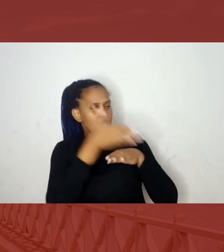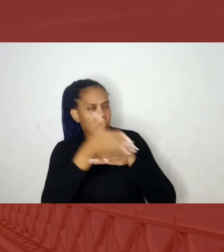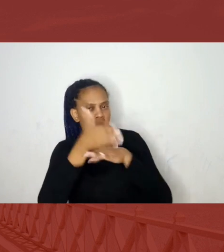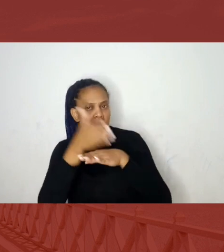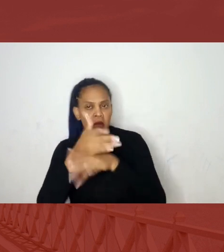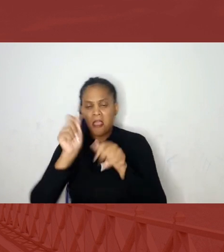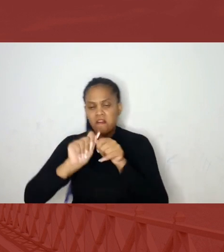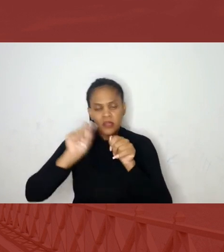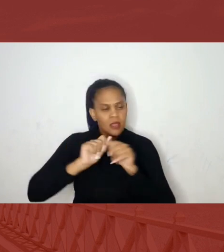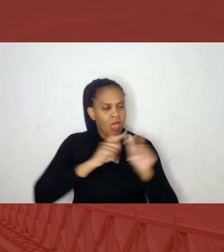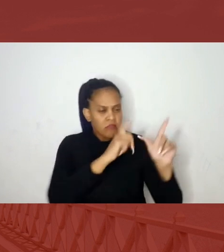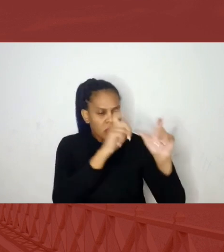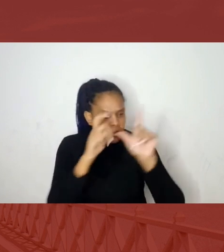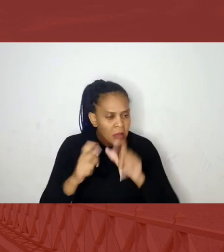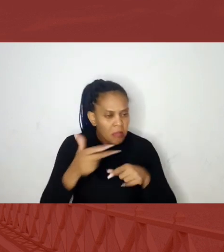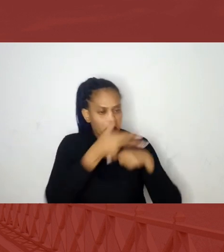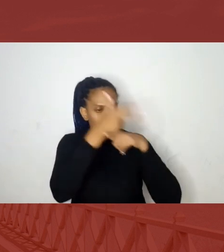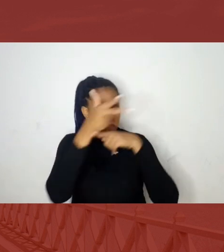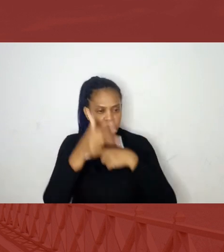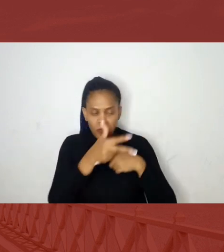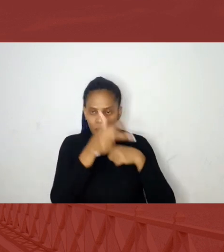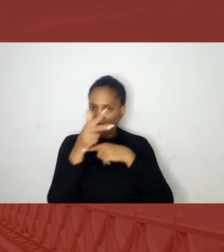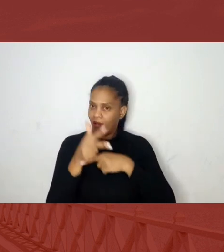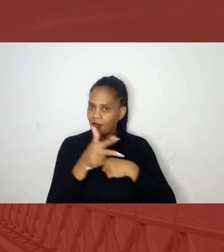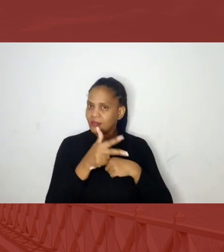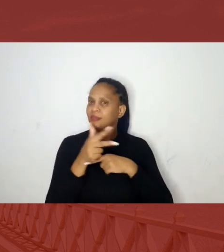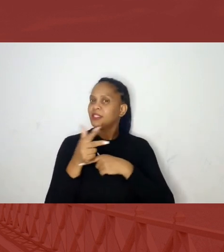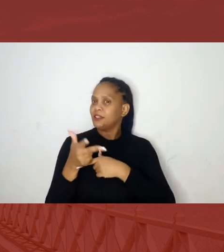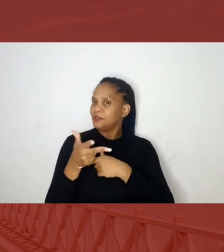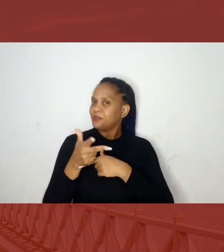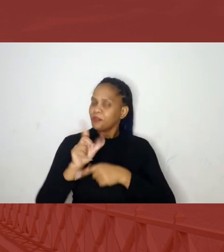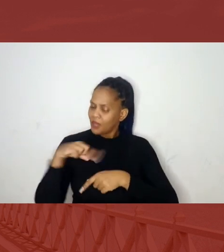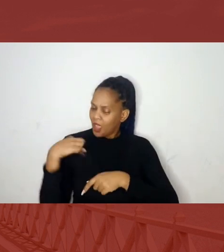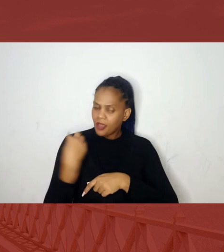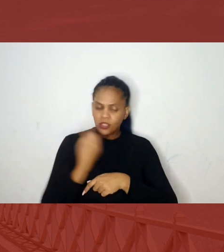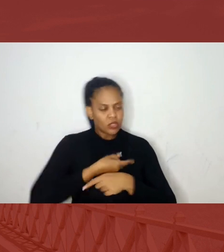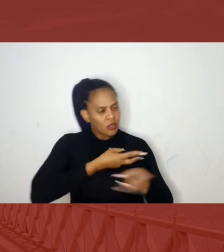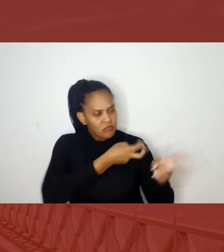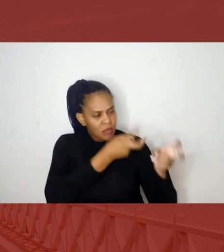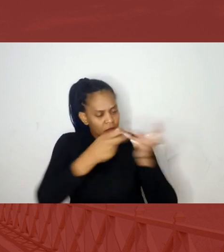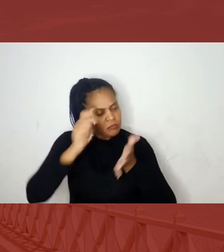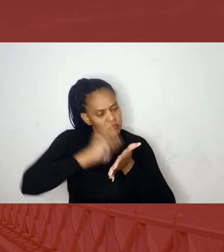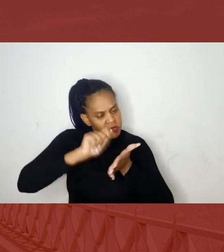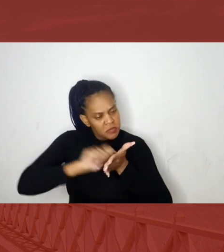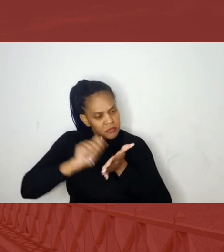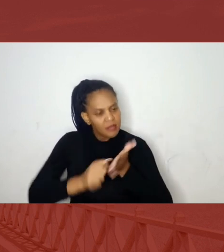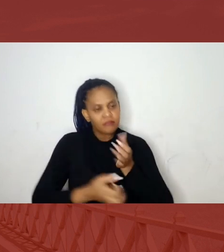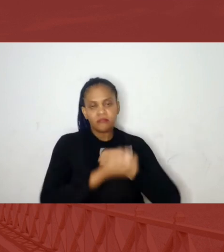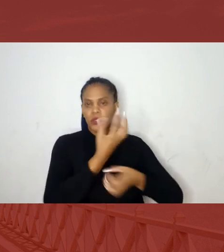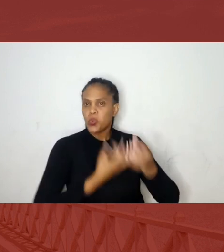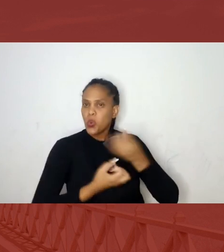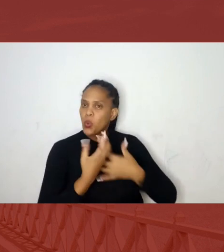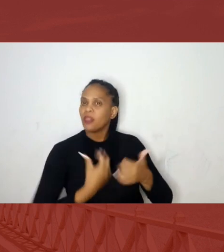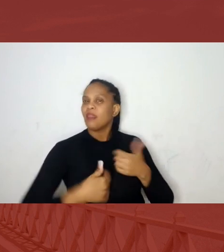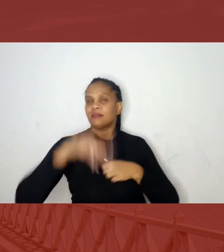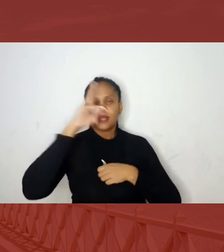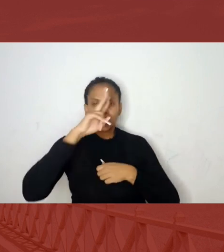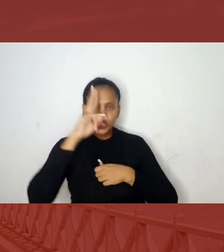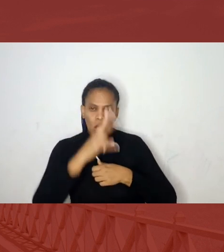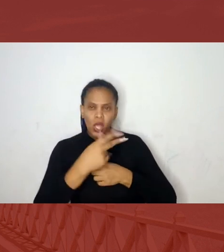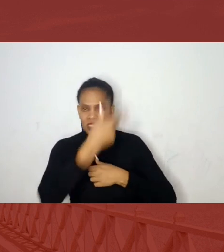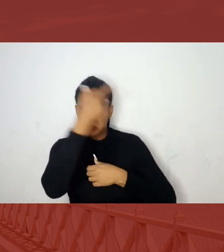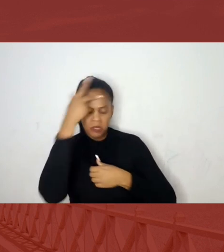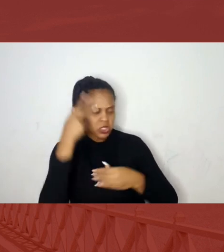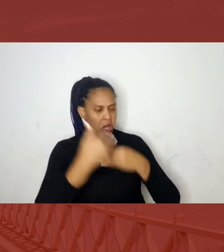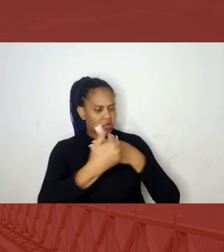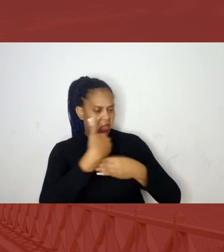tirando fotos, e quando a gente foi pegando cada relatos, que uns vieram da Bahia, que uns eram netos de pessoas